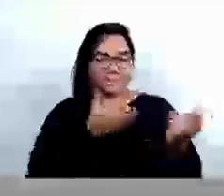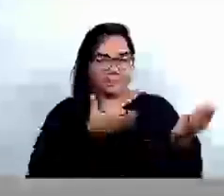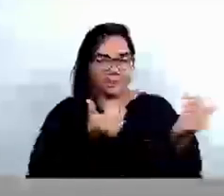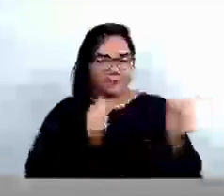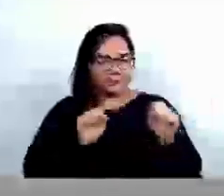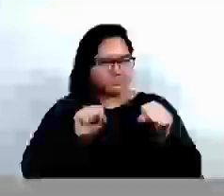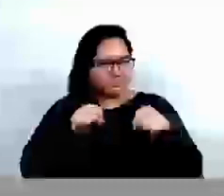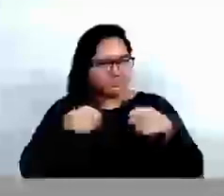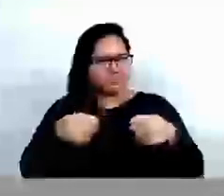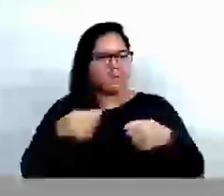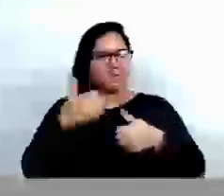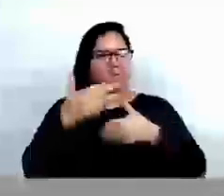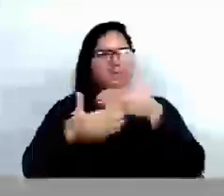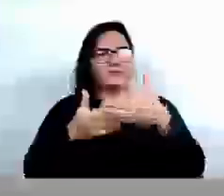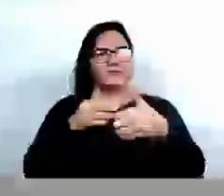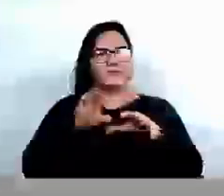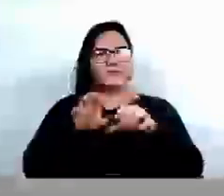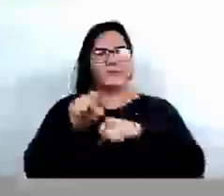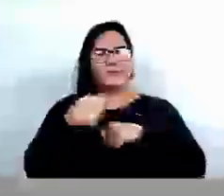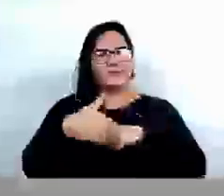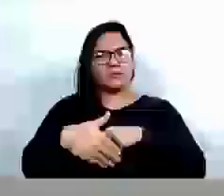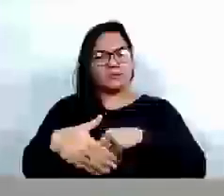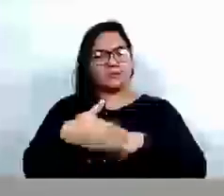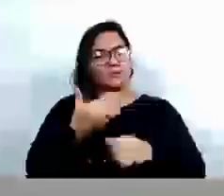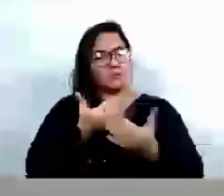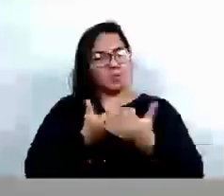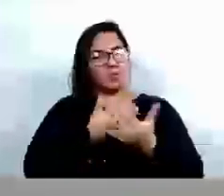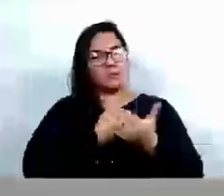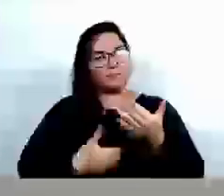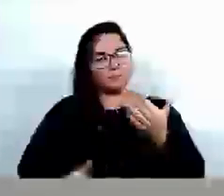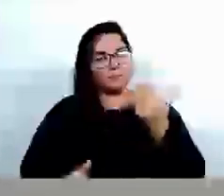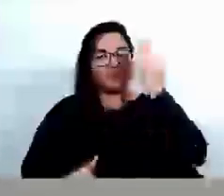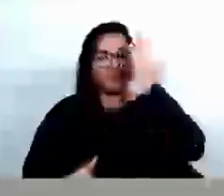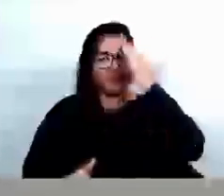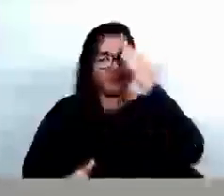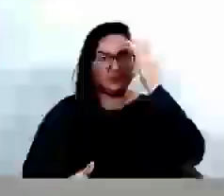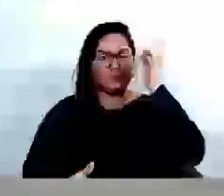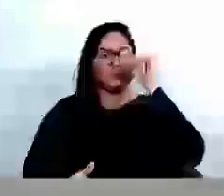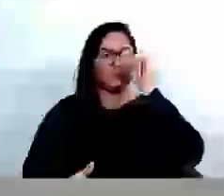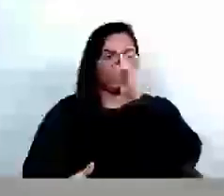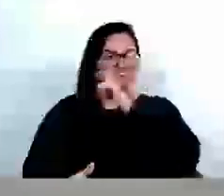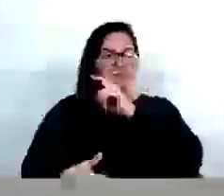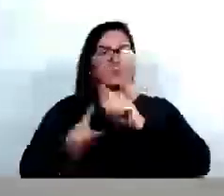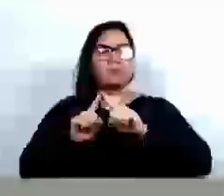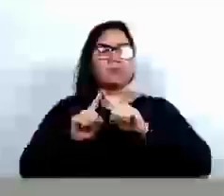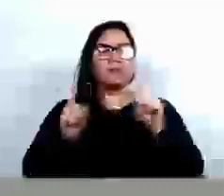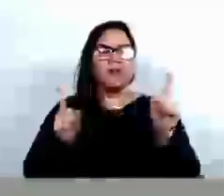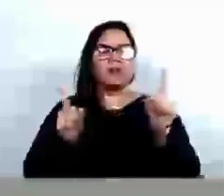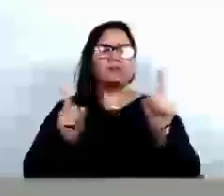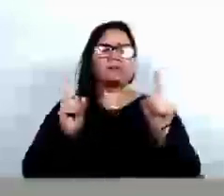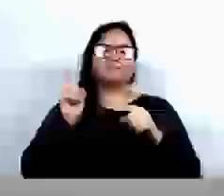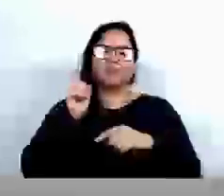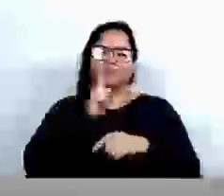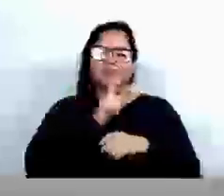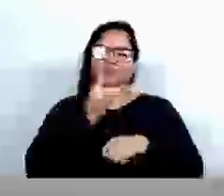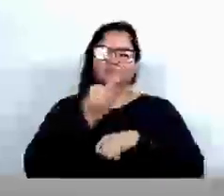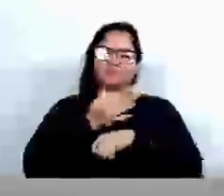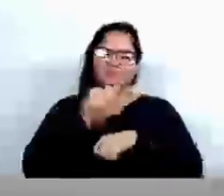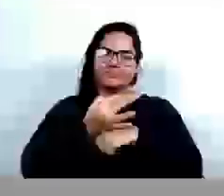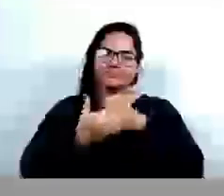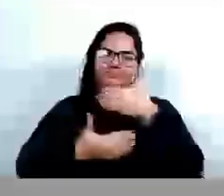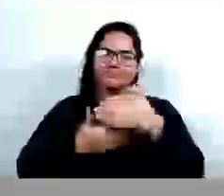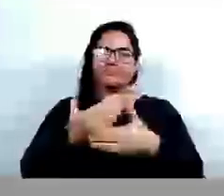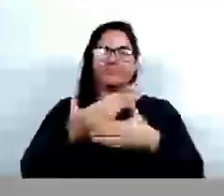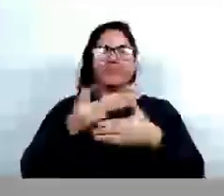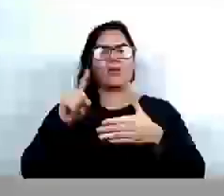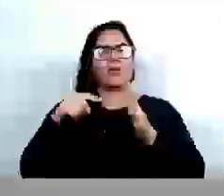processo de formatura, principalmente escola pública, a gente sabe da dificuldade que é, porém, com toda dificuldade, é um momento marcante na